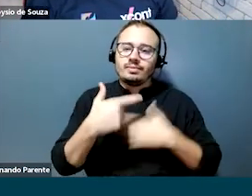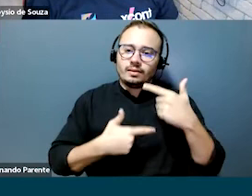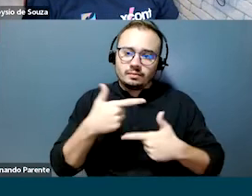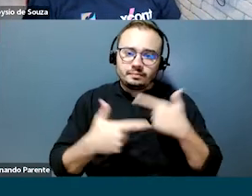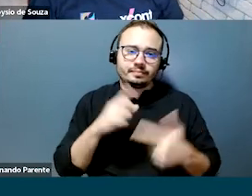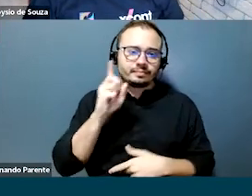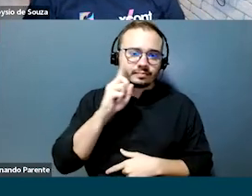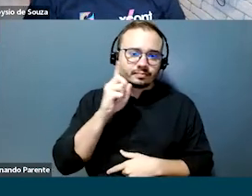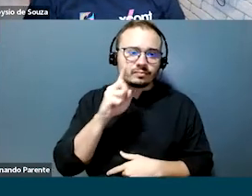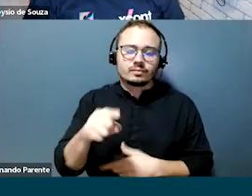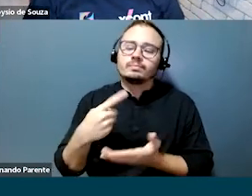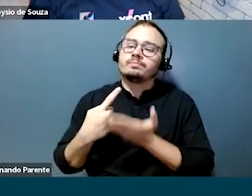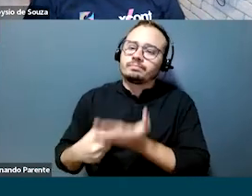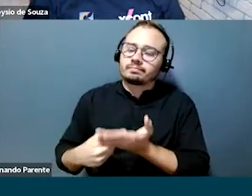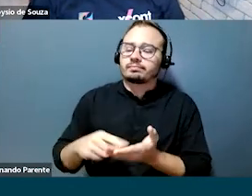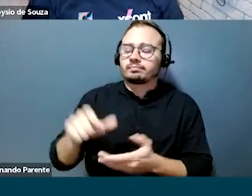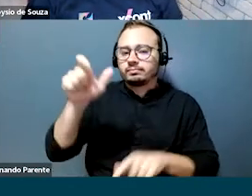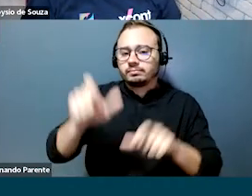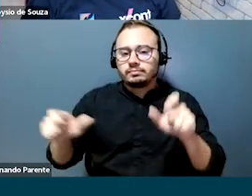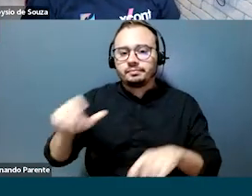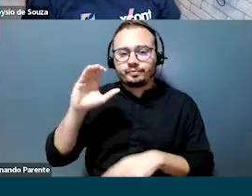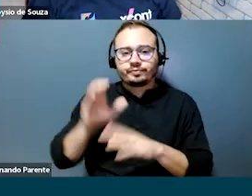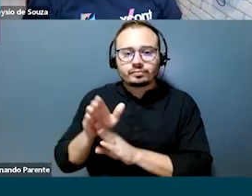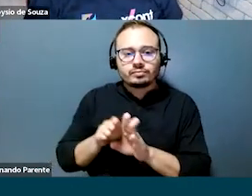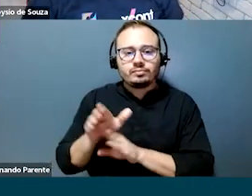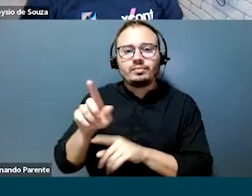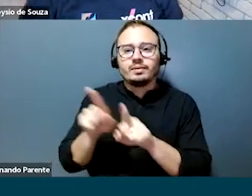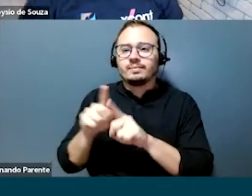que é esse compromisso com as nossas consultoras e representantes.